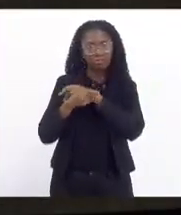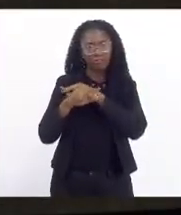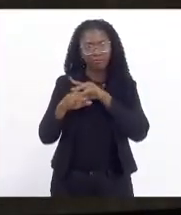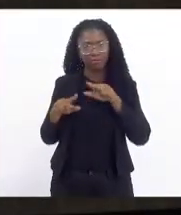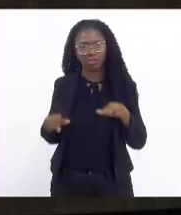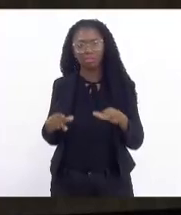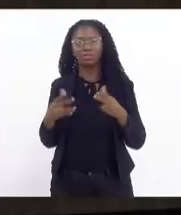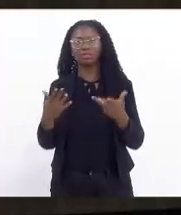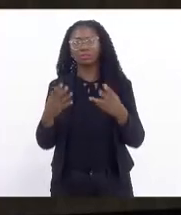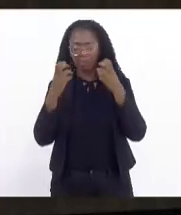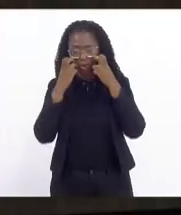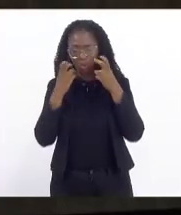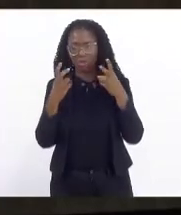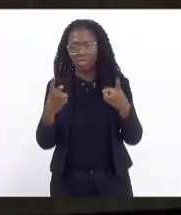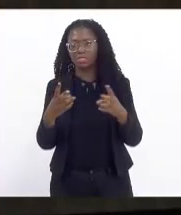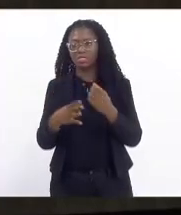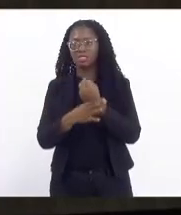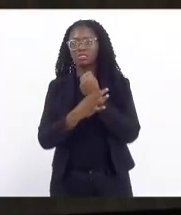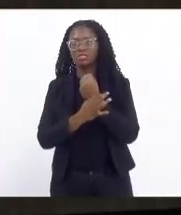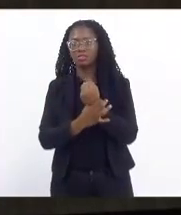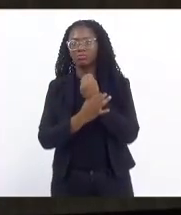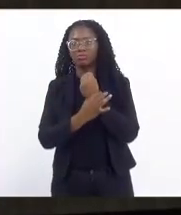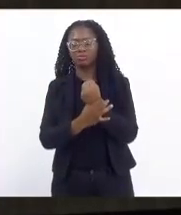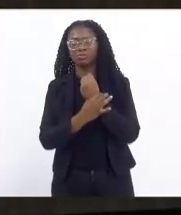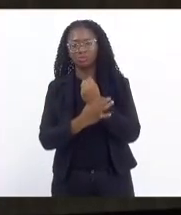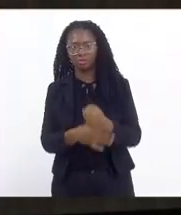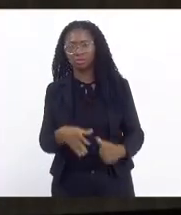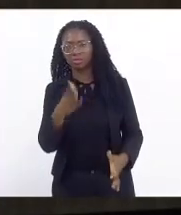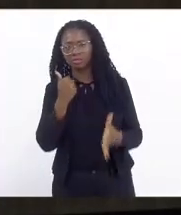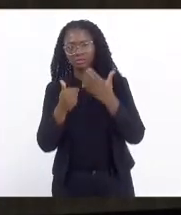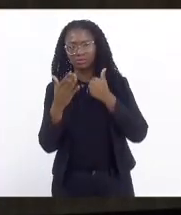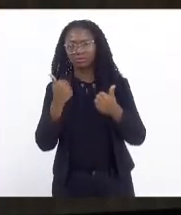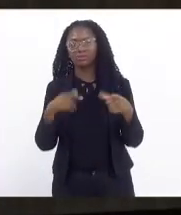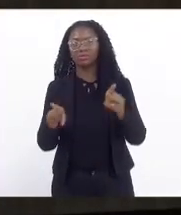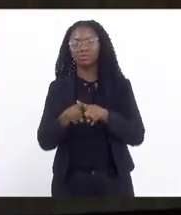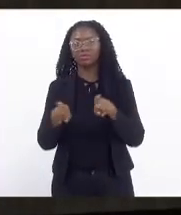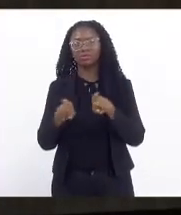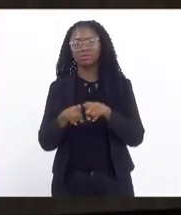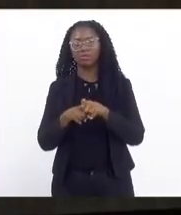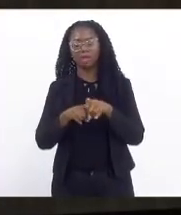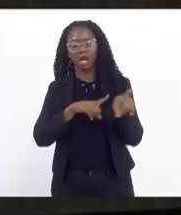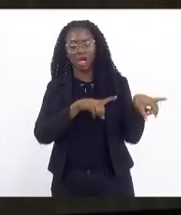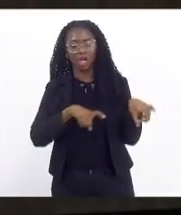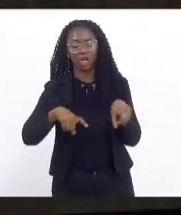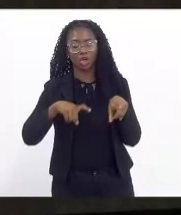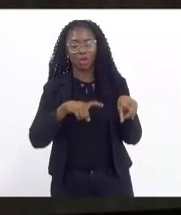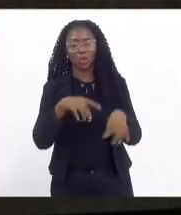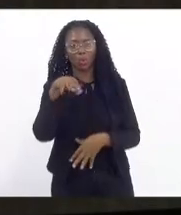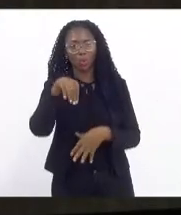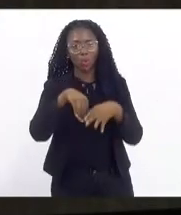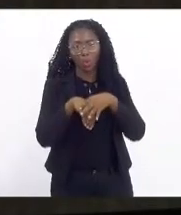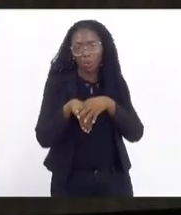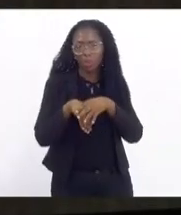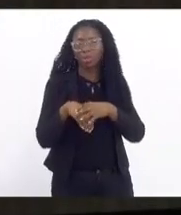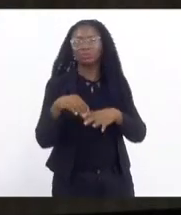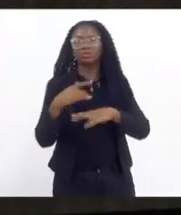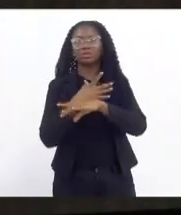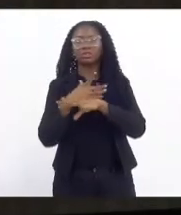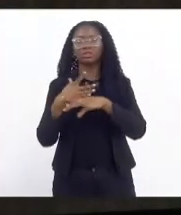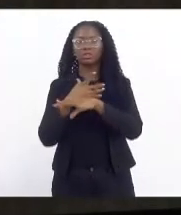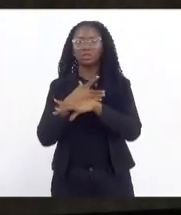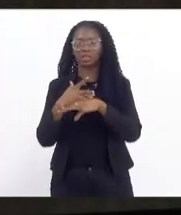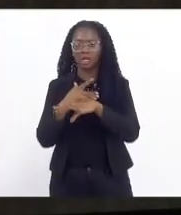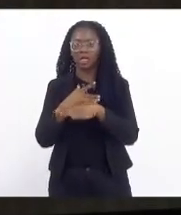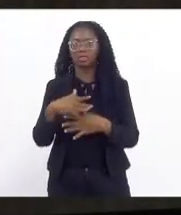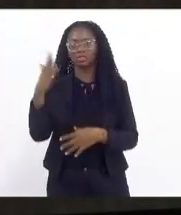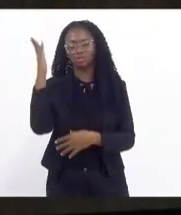da segurança alimentar, esse olhar da agricultura urbana, sem dúvida nenhuma, é muito importante quando a gente